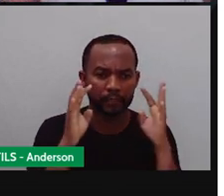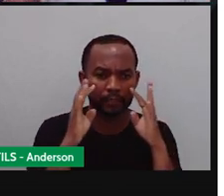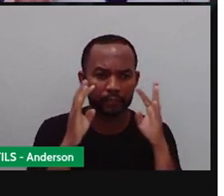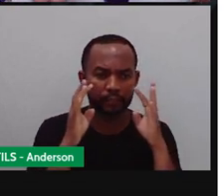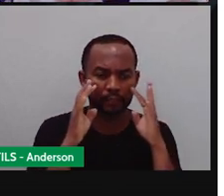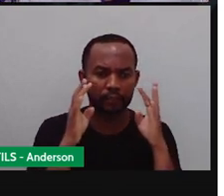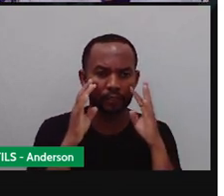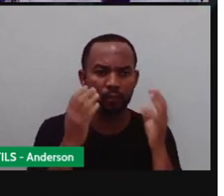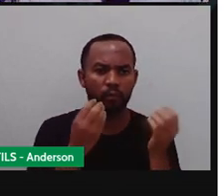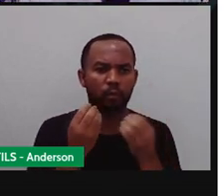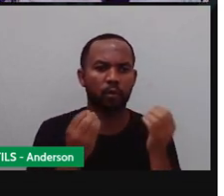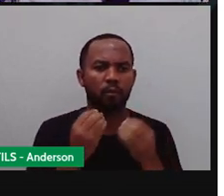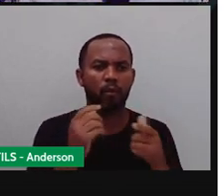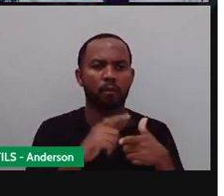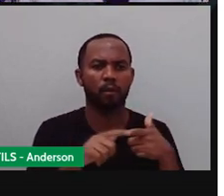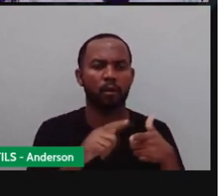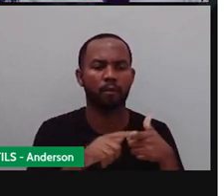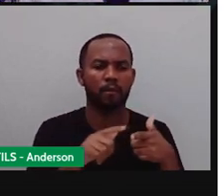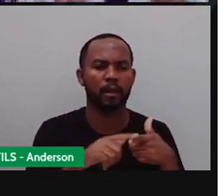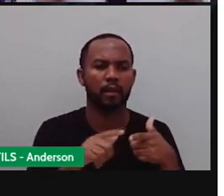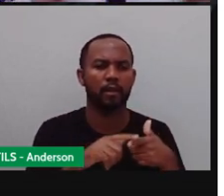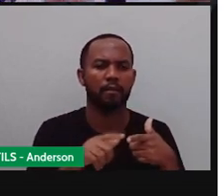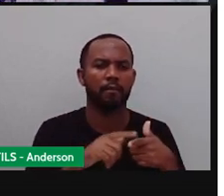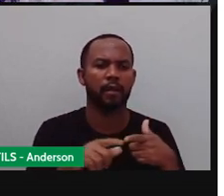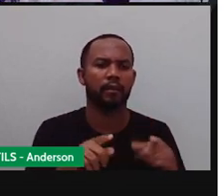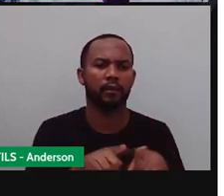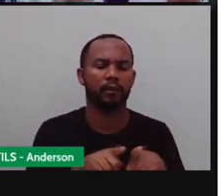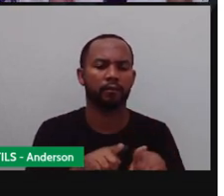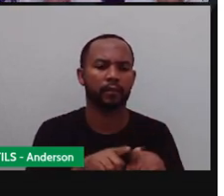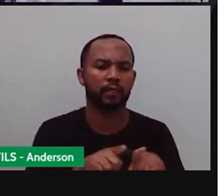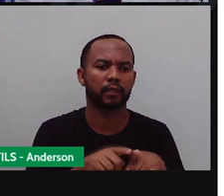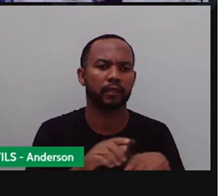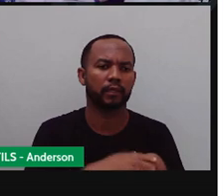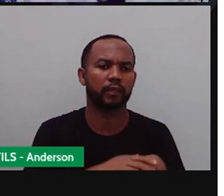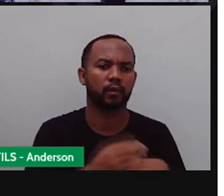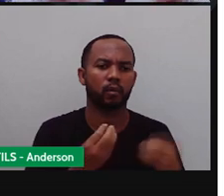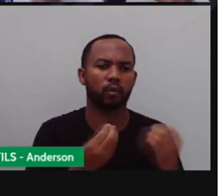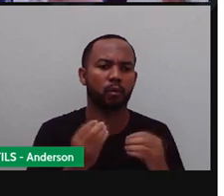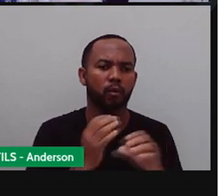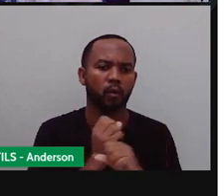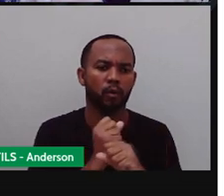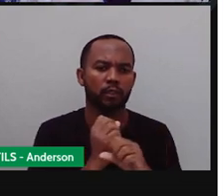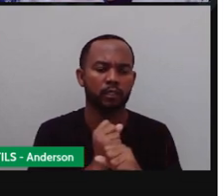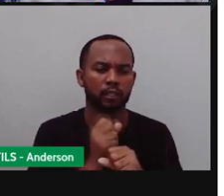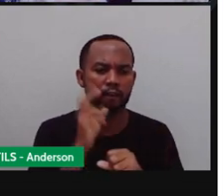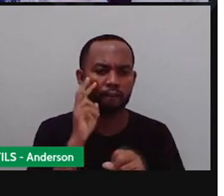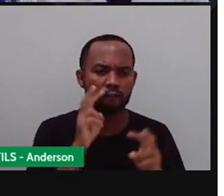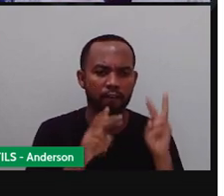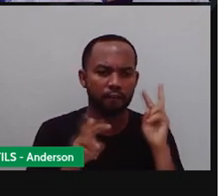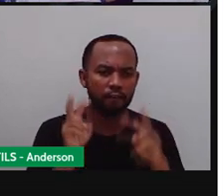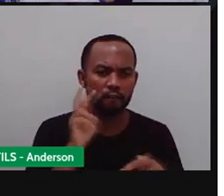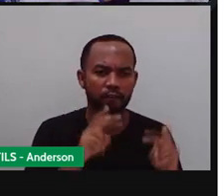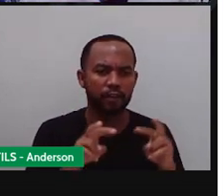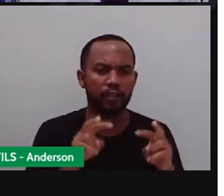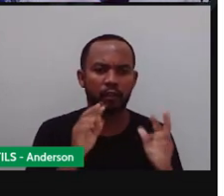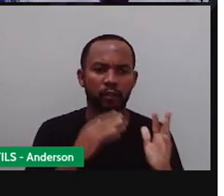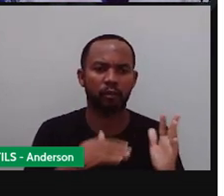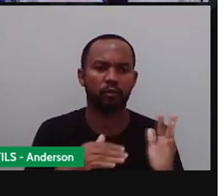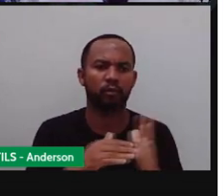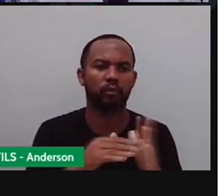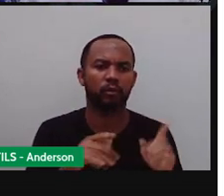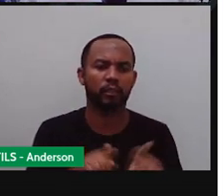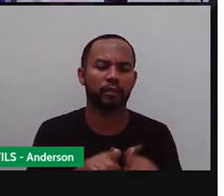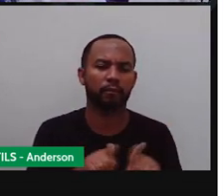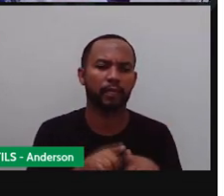nos dados do seu problema. Certo? A sua situação, problema, da sua continha. Olhar direitinho e ver qual a melhor